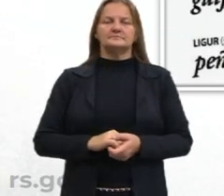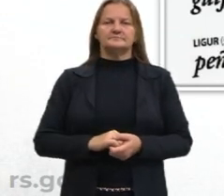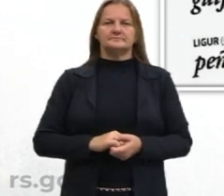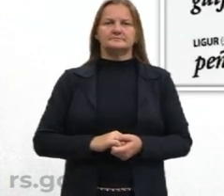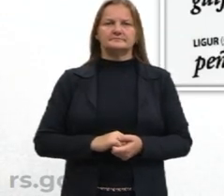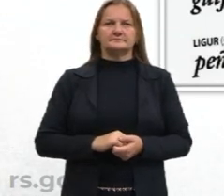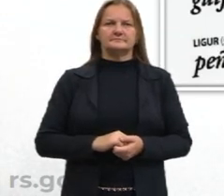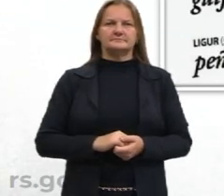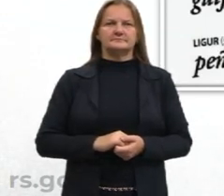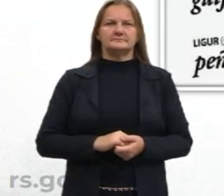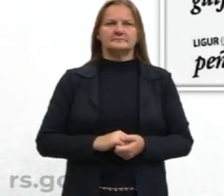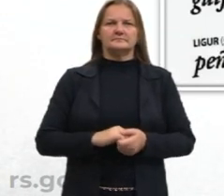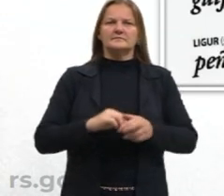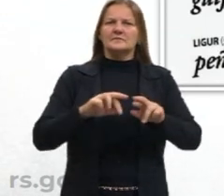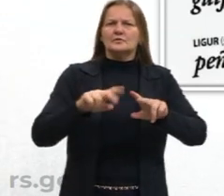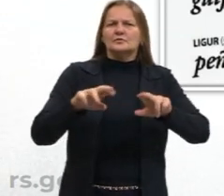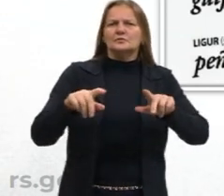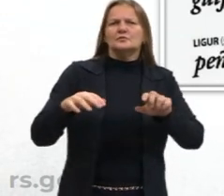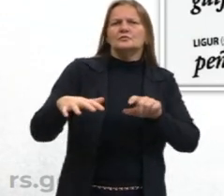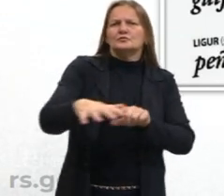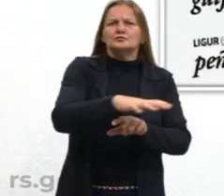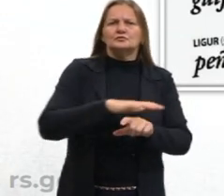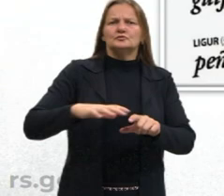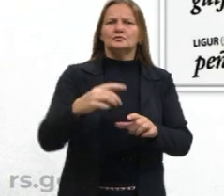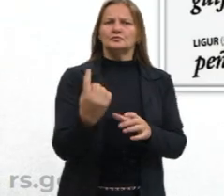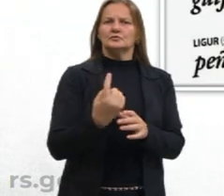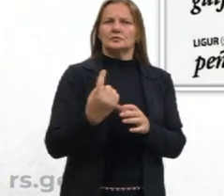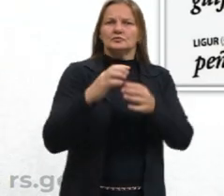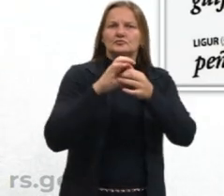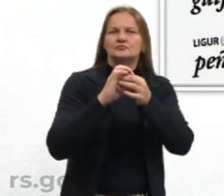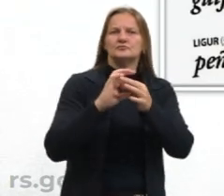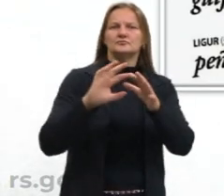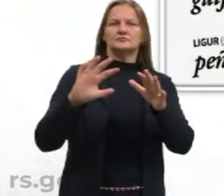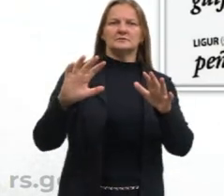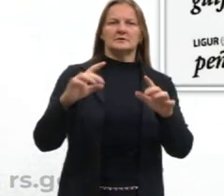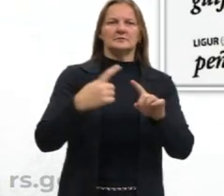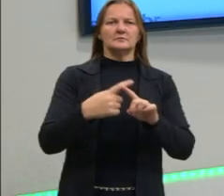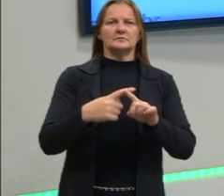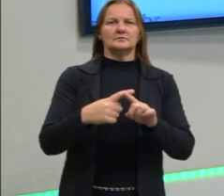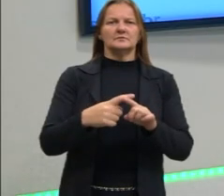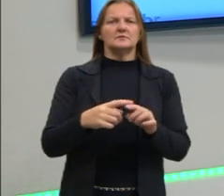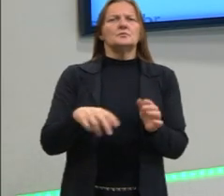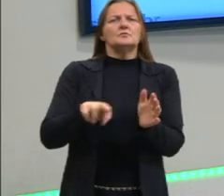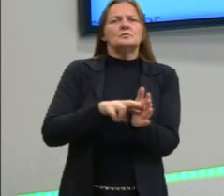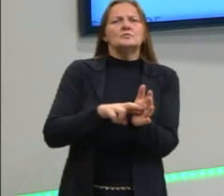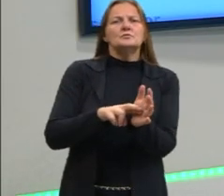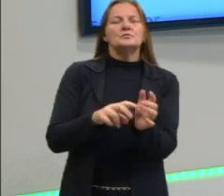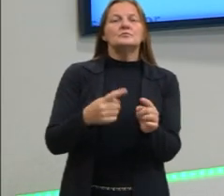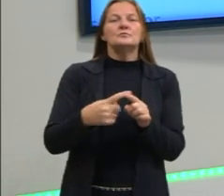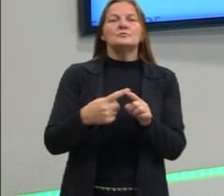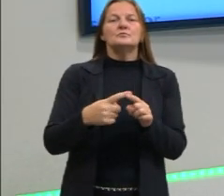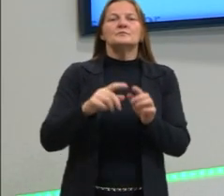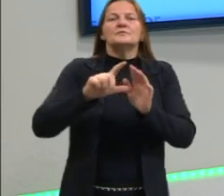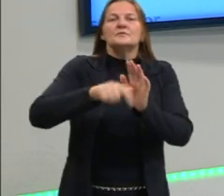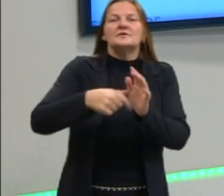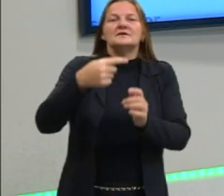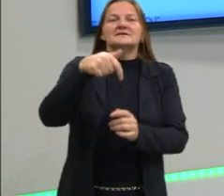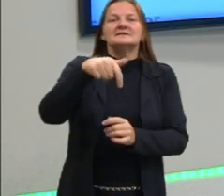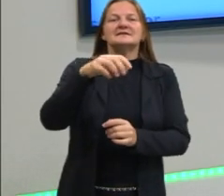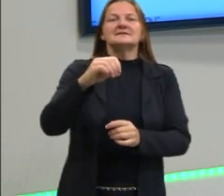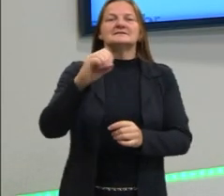o... vai conseguir a sua libertação apenas, somente depois de 700